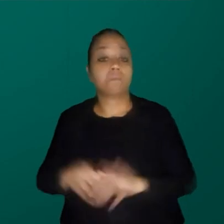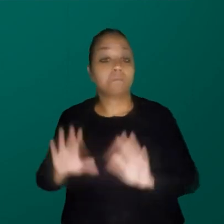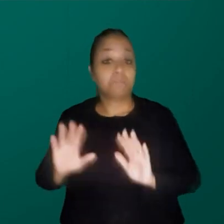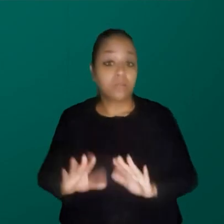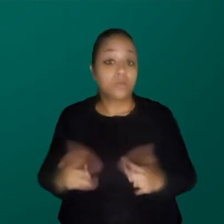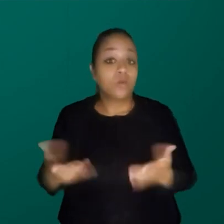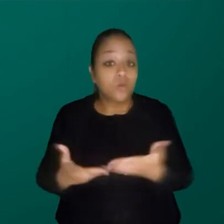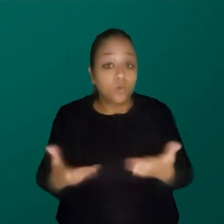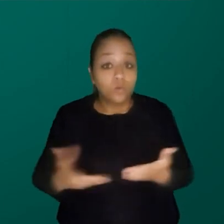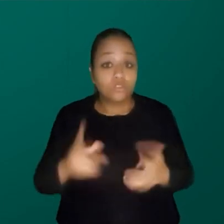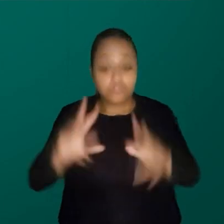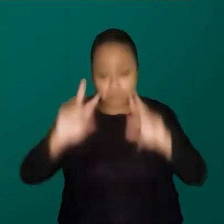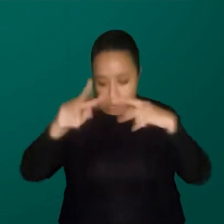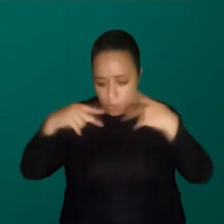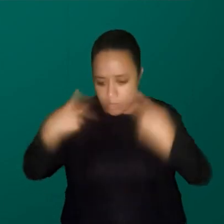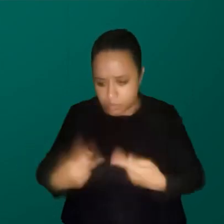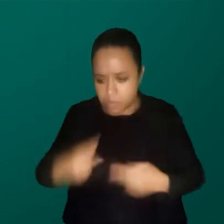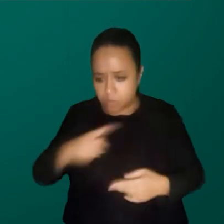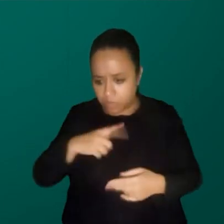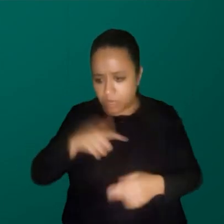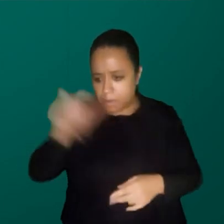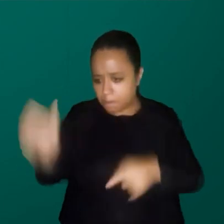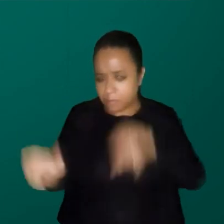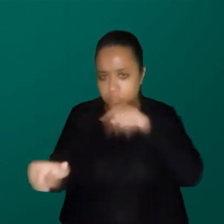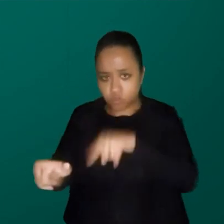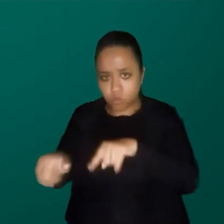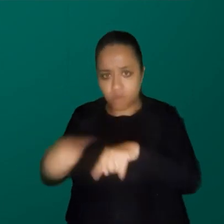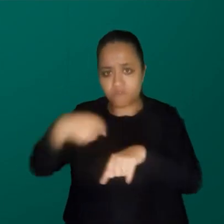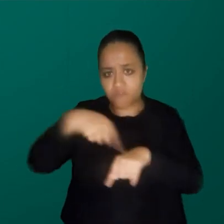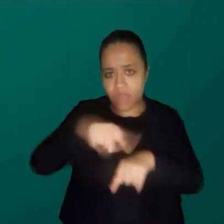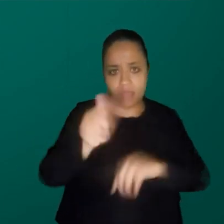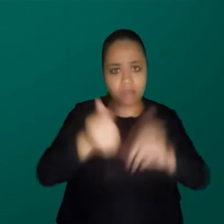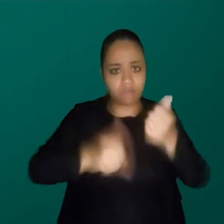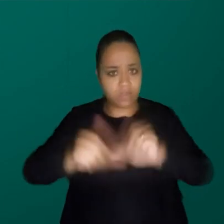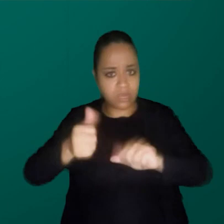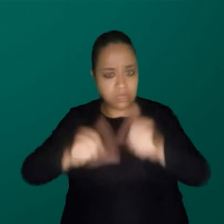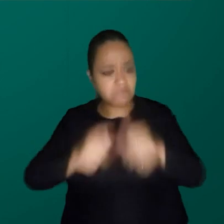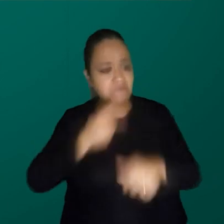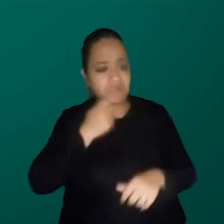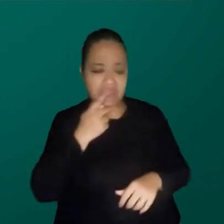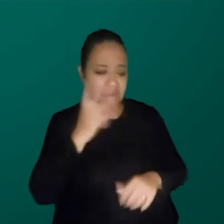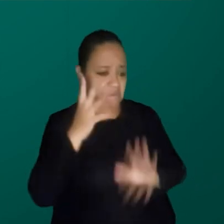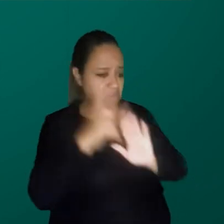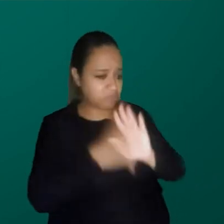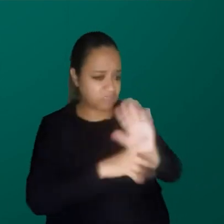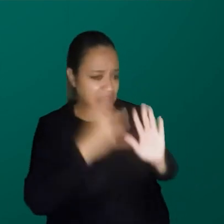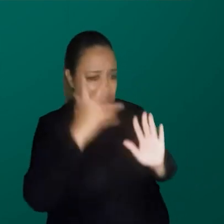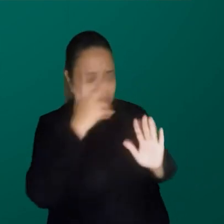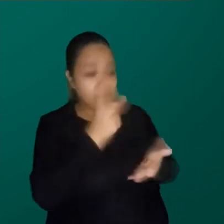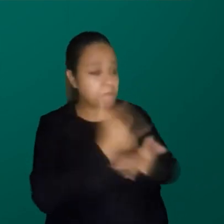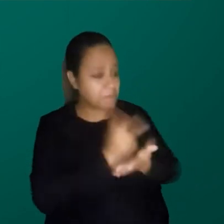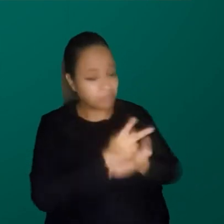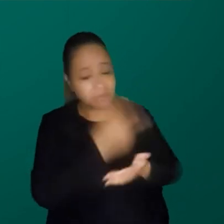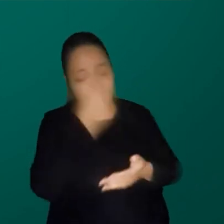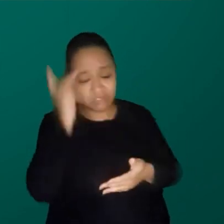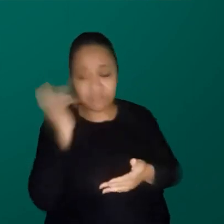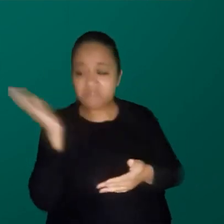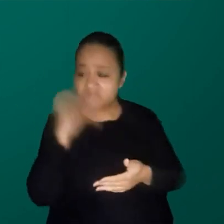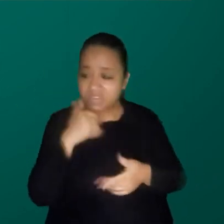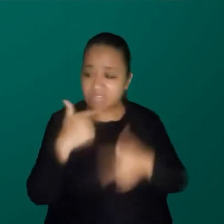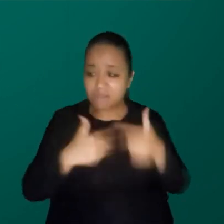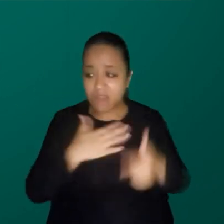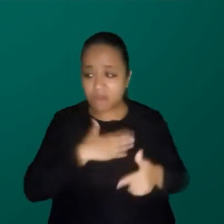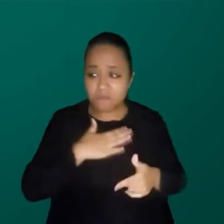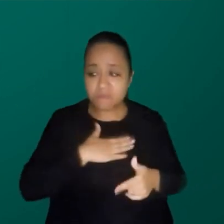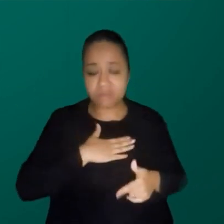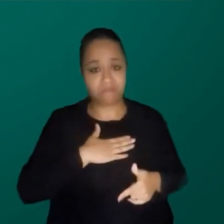Mas assim, hoje tem um reconhecimento, essa mesma pessoa vai para as nossas avaliações e fala, projeto lindo, que maravilhoso, vem trabalhar